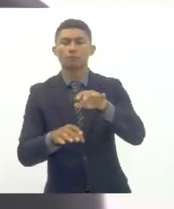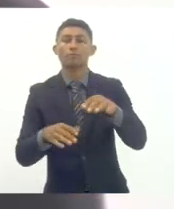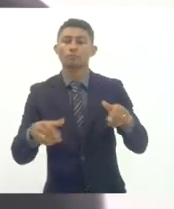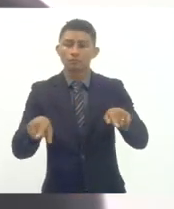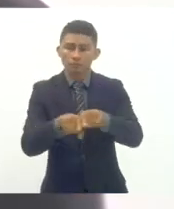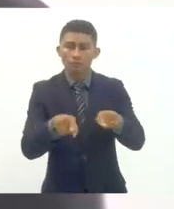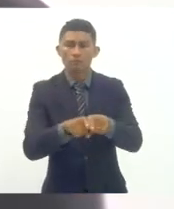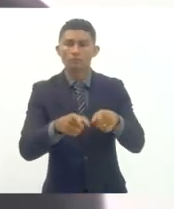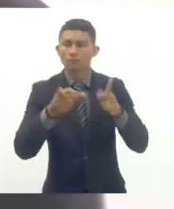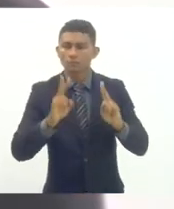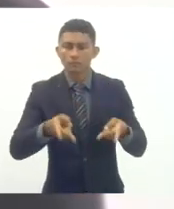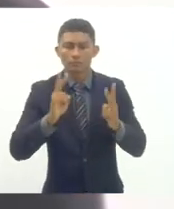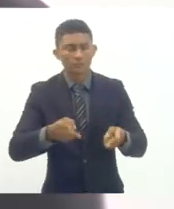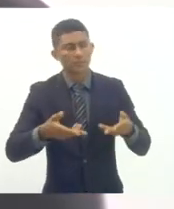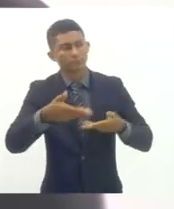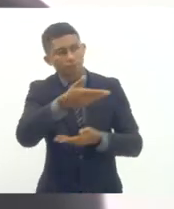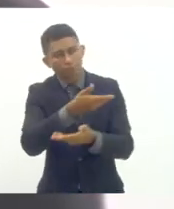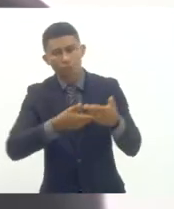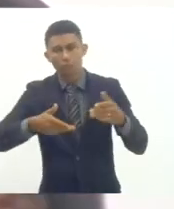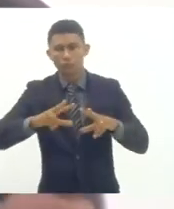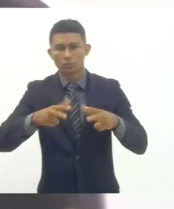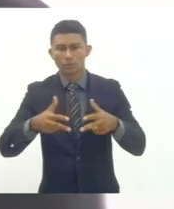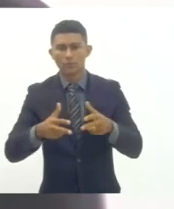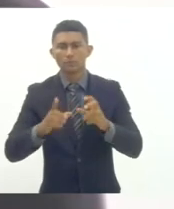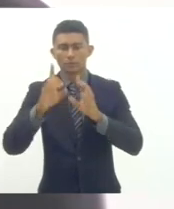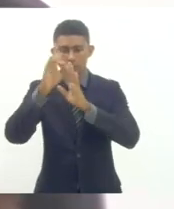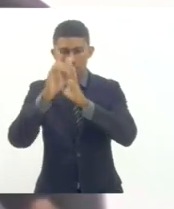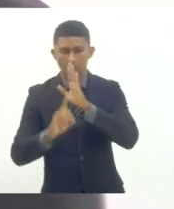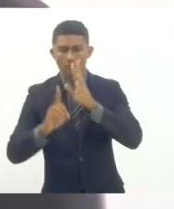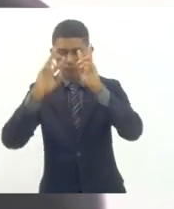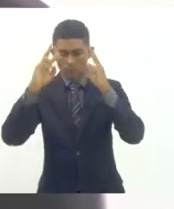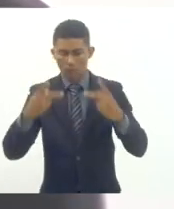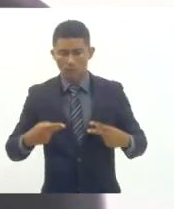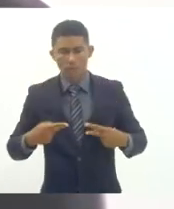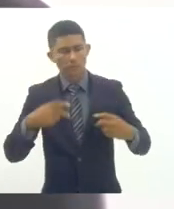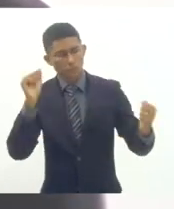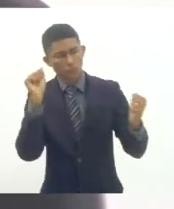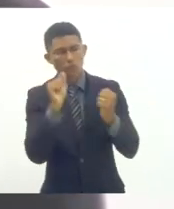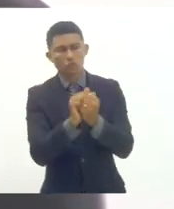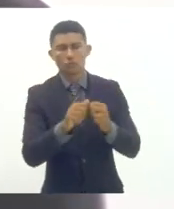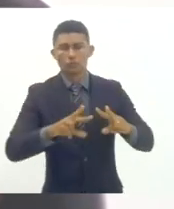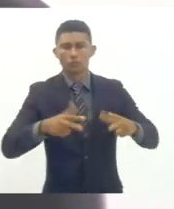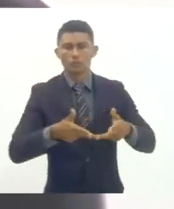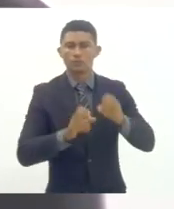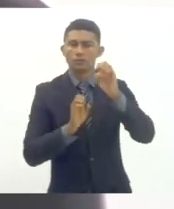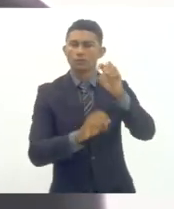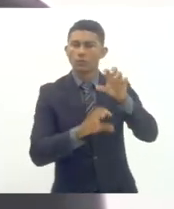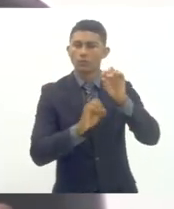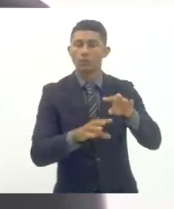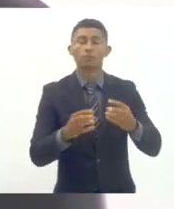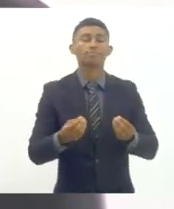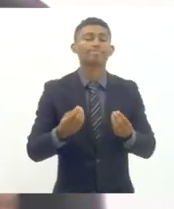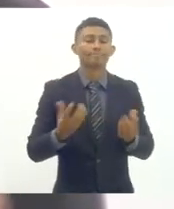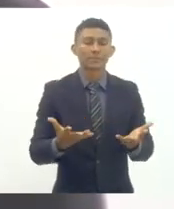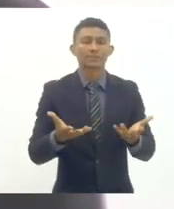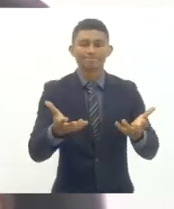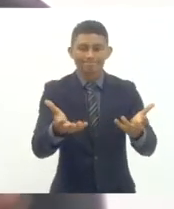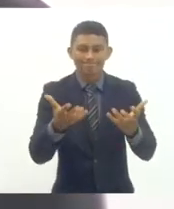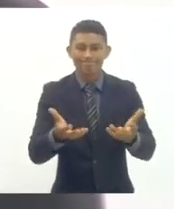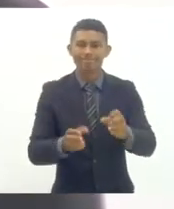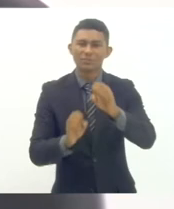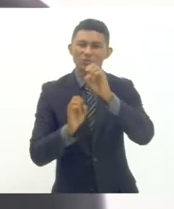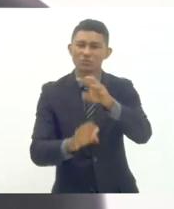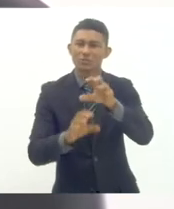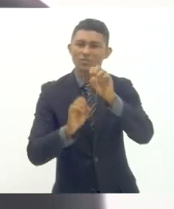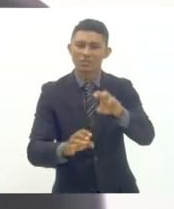sempre que puder a nossa comissão de direitos humanos está junto à comissão de educação para garantir educação pública